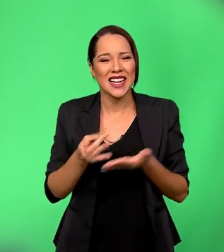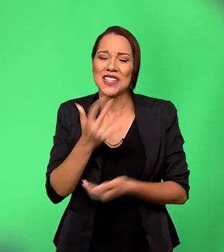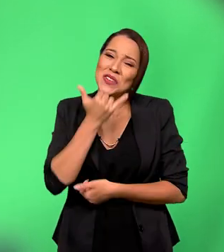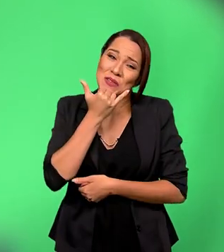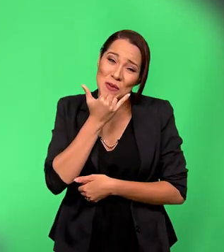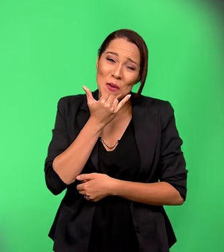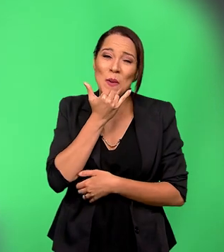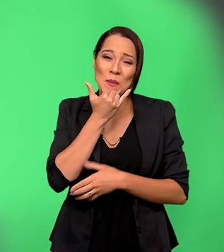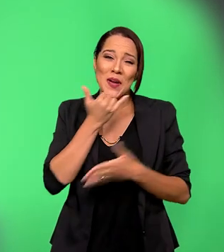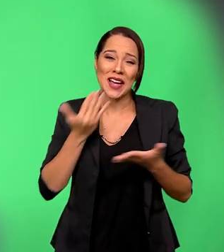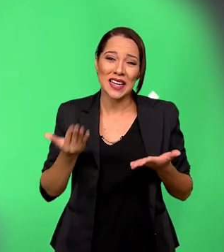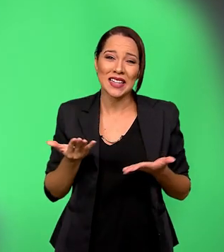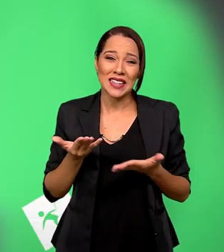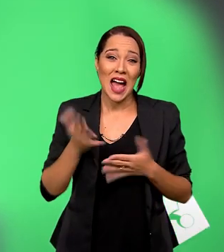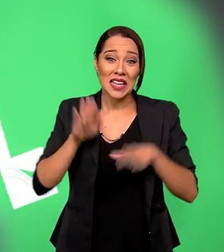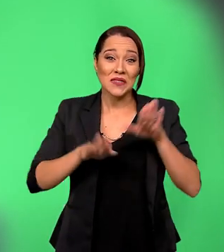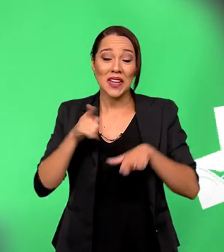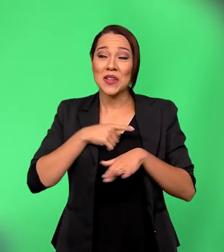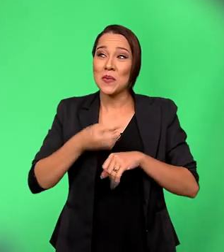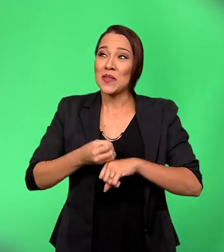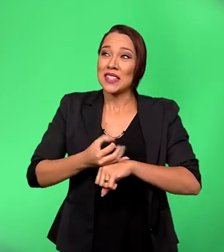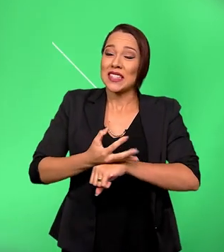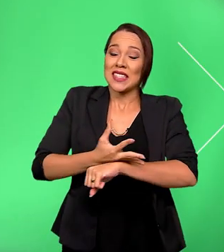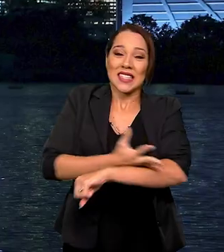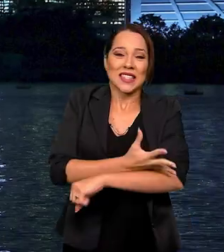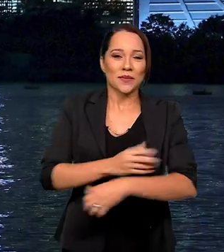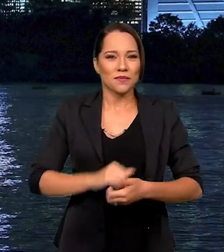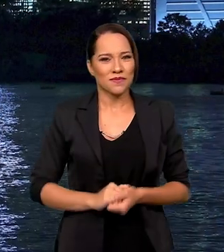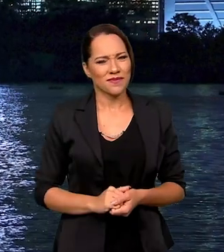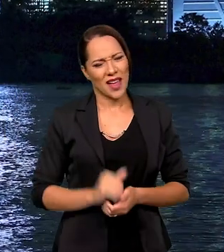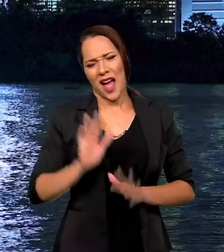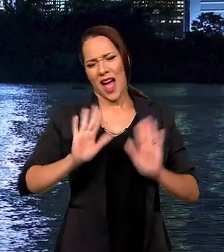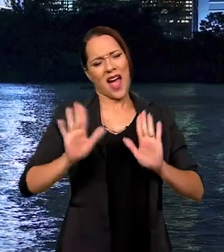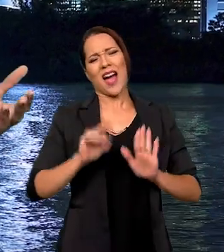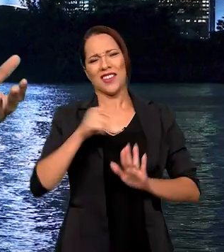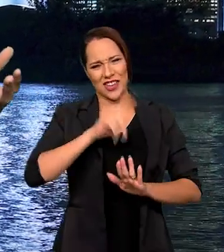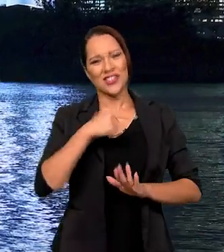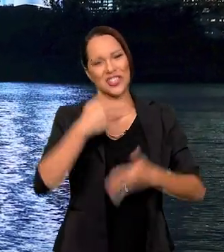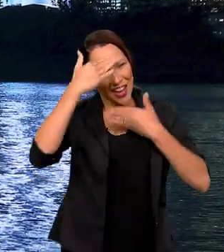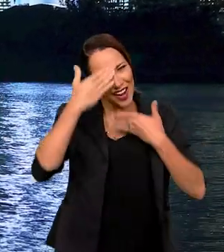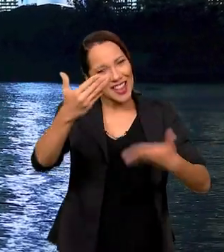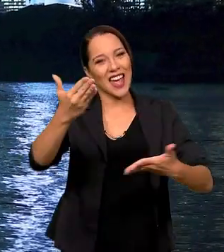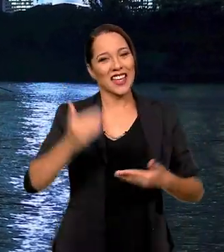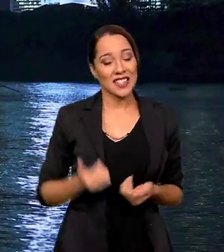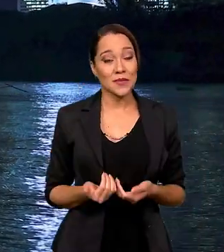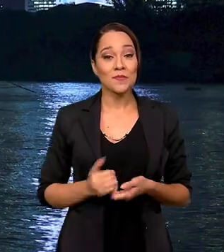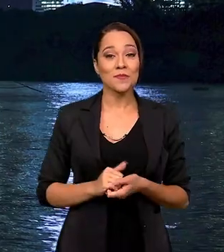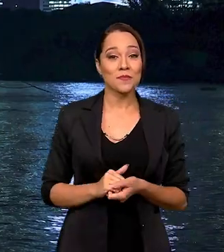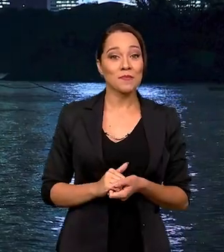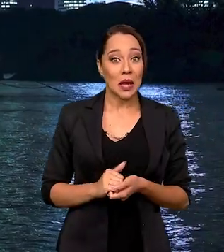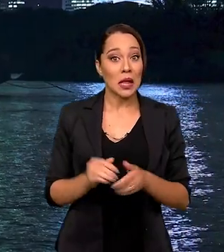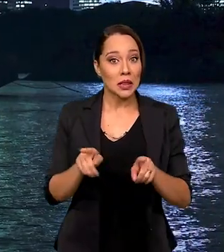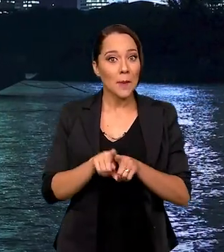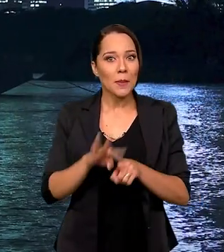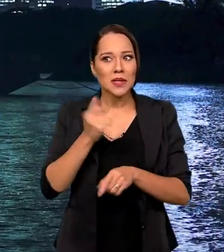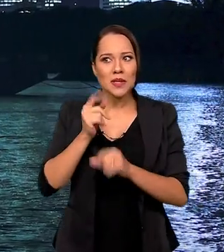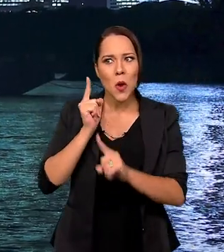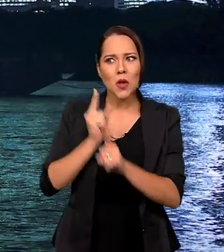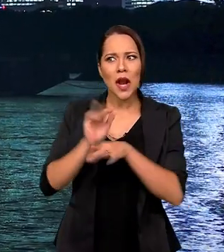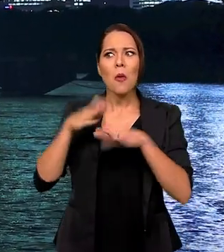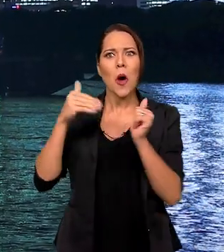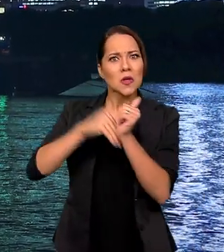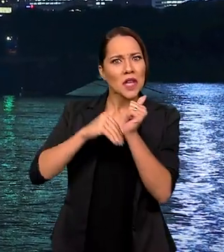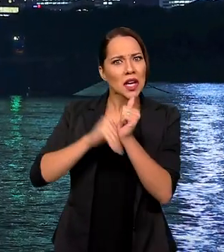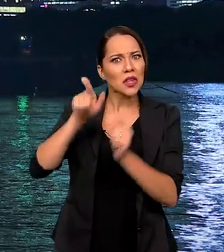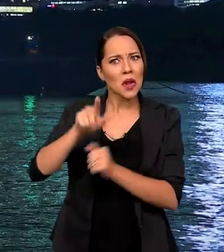Me desculpa. Às vezes tá me emocionando um pouco. Que isso, rapaz? É a gente que agradece. Aliás, tem que descobrir o